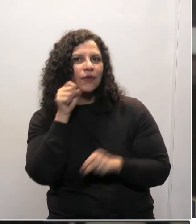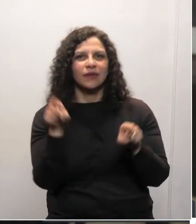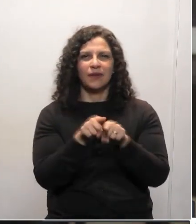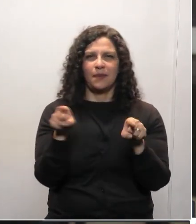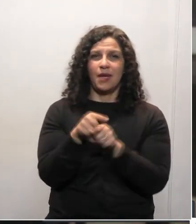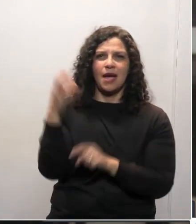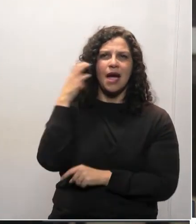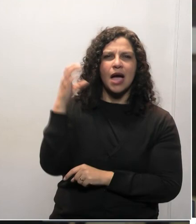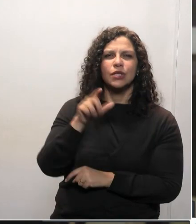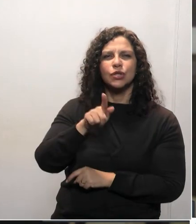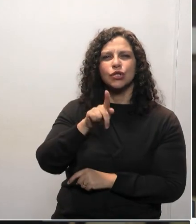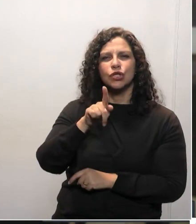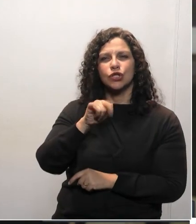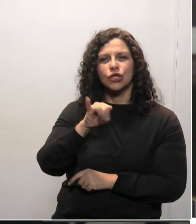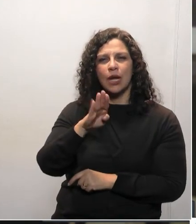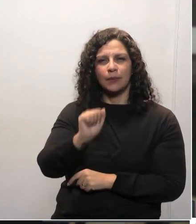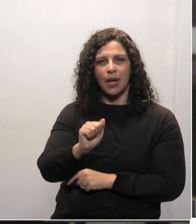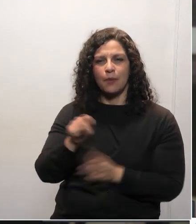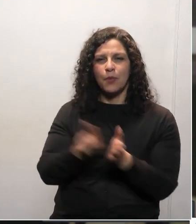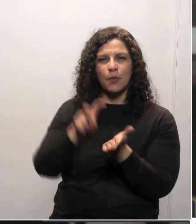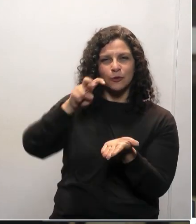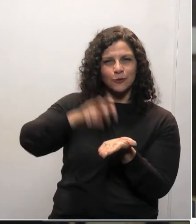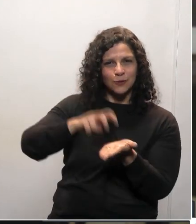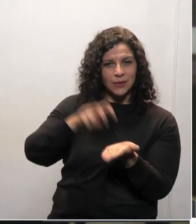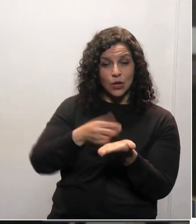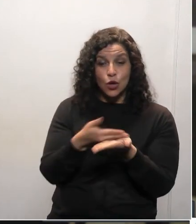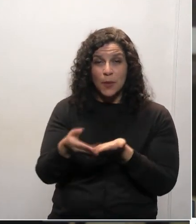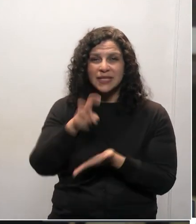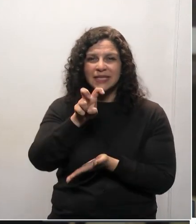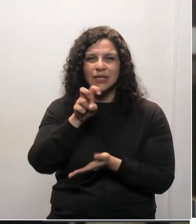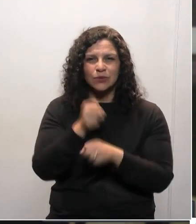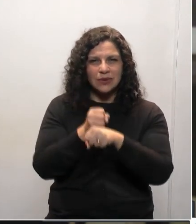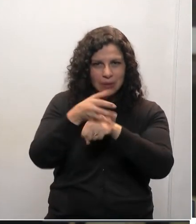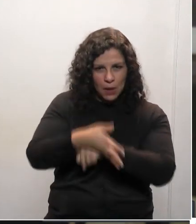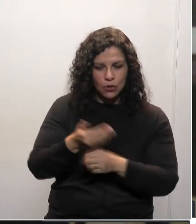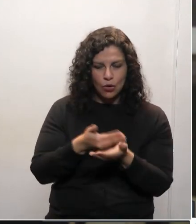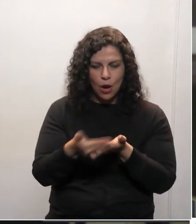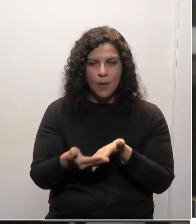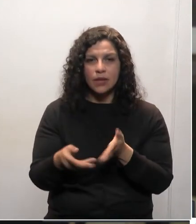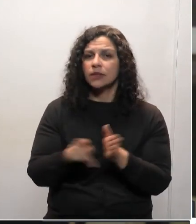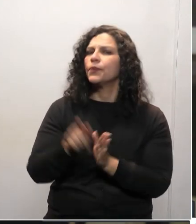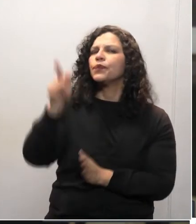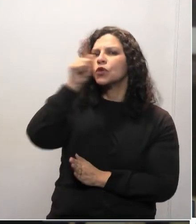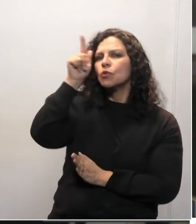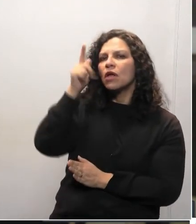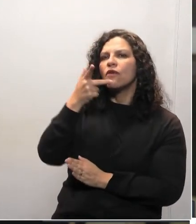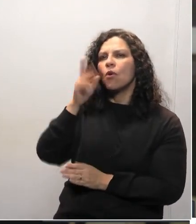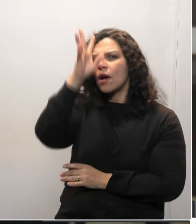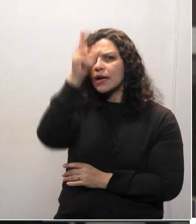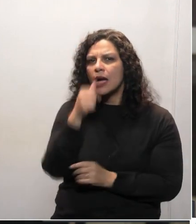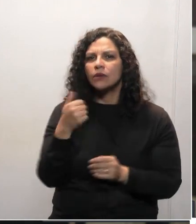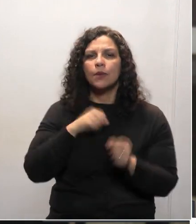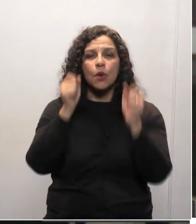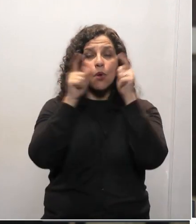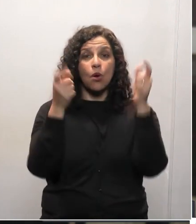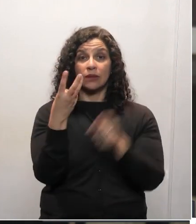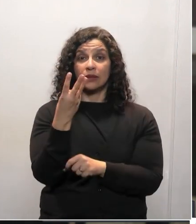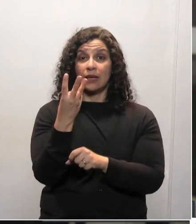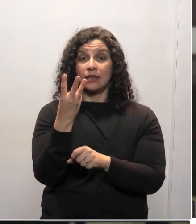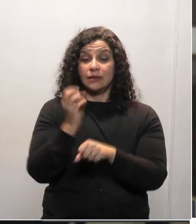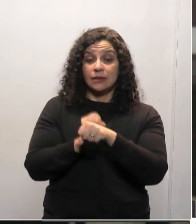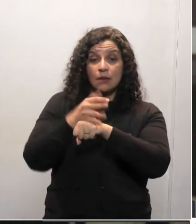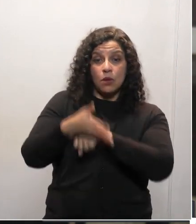cedo pra ouvir o Giba fazer o programa matinal a partir das 5 horas da manhã. Um dia o Gilberto me falou, Galo, saiu de cara, eu levanto 3 e meia da manhã.